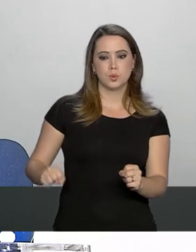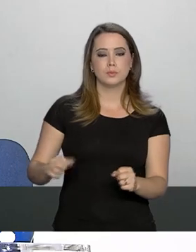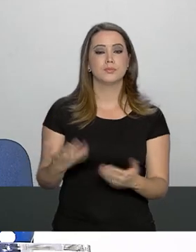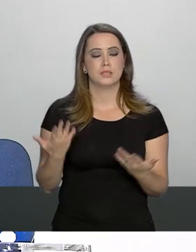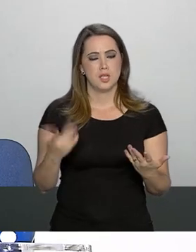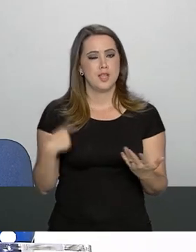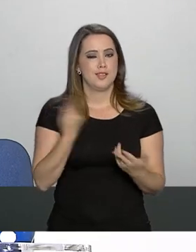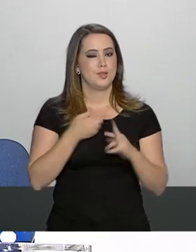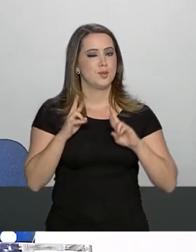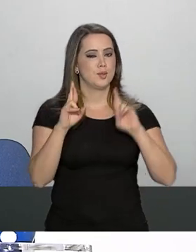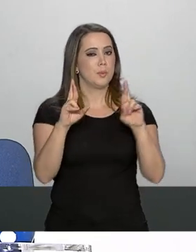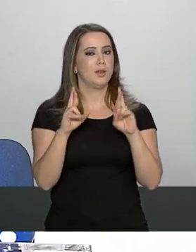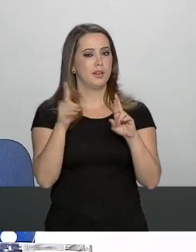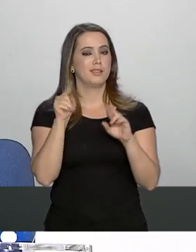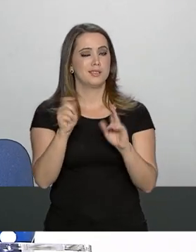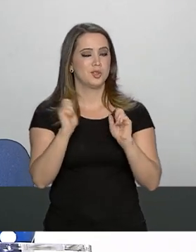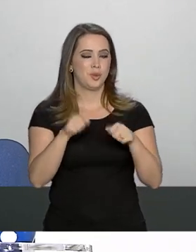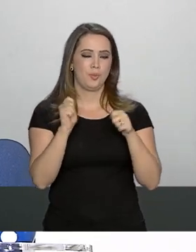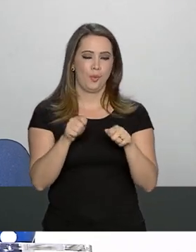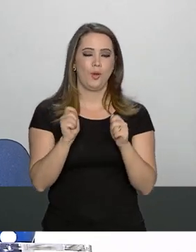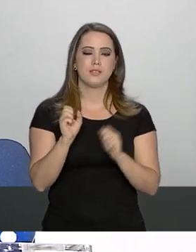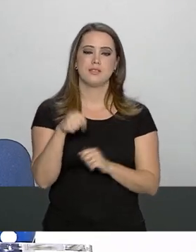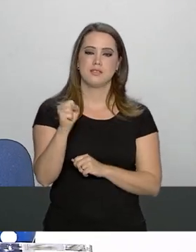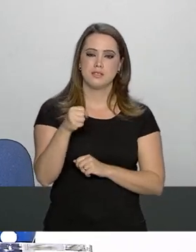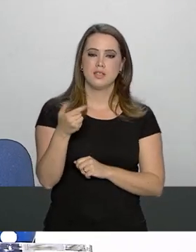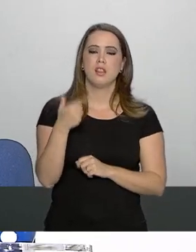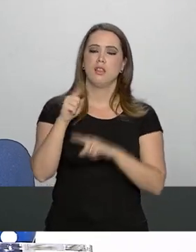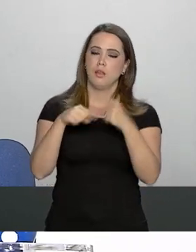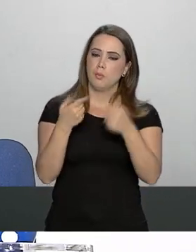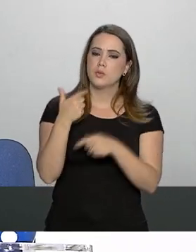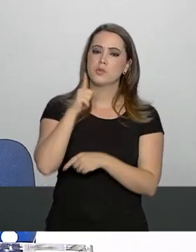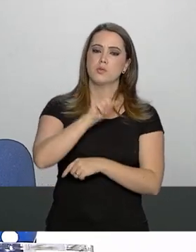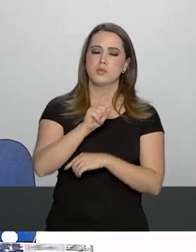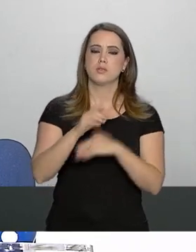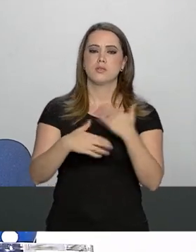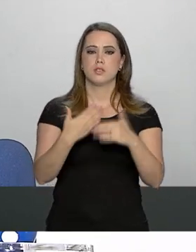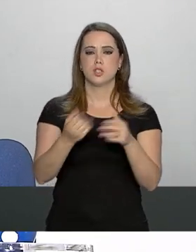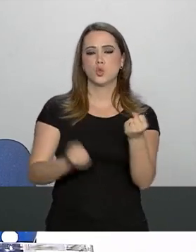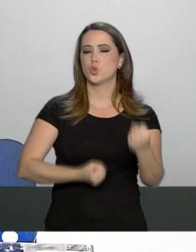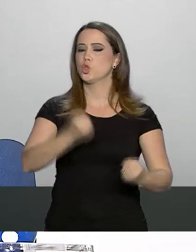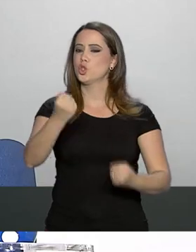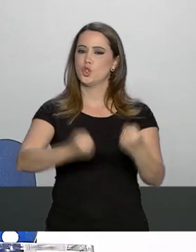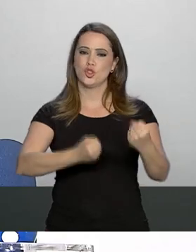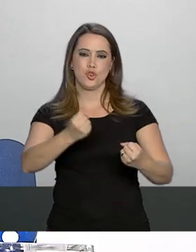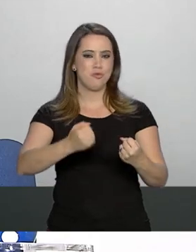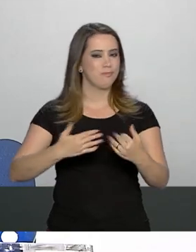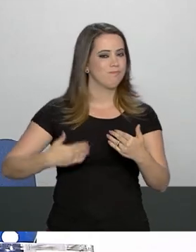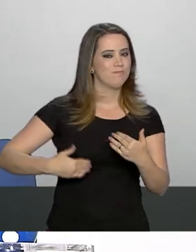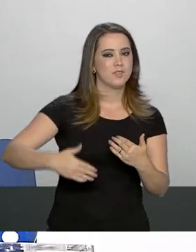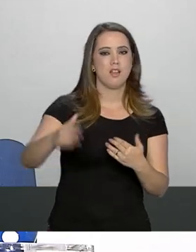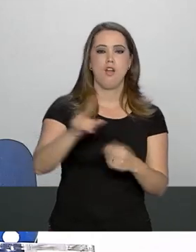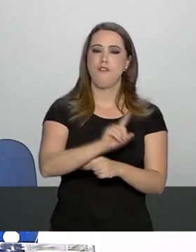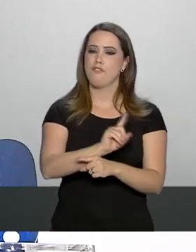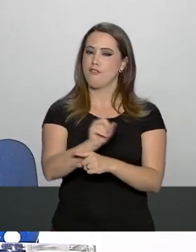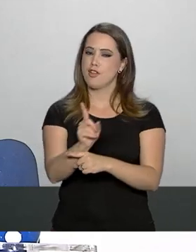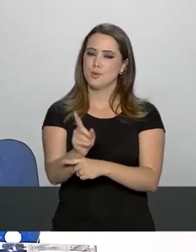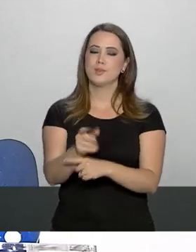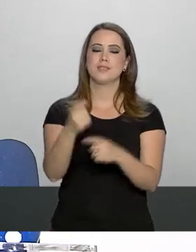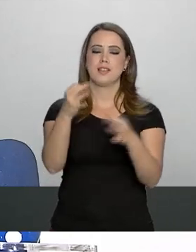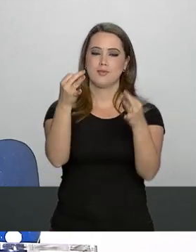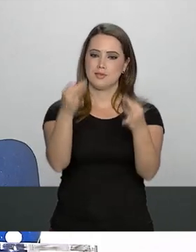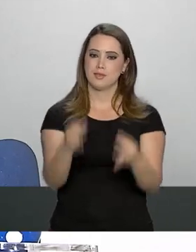expectativa é de que ele possa tranquilamente obter a possibilidade de dirigir este carro à velocidade cruzeiro.